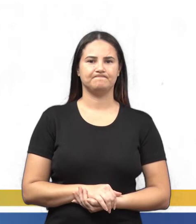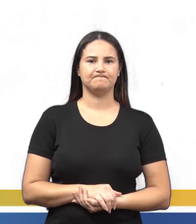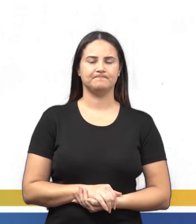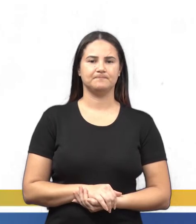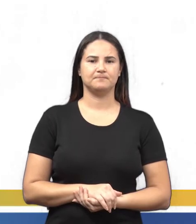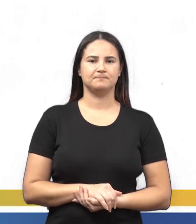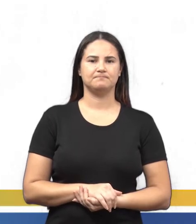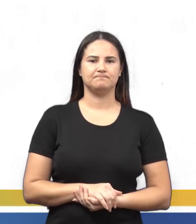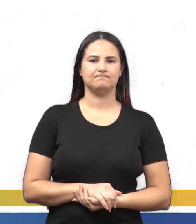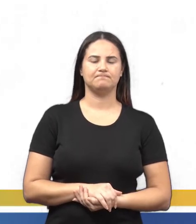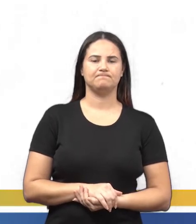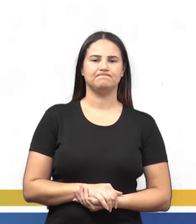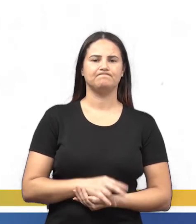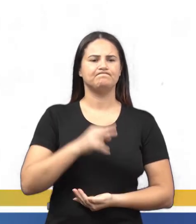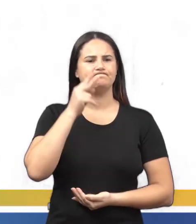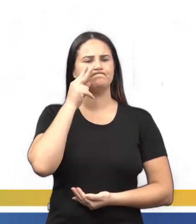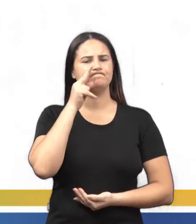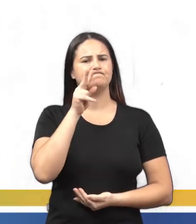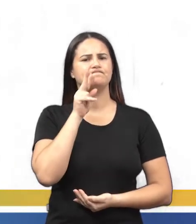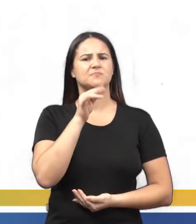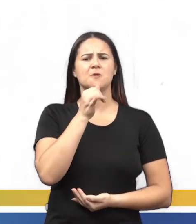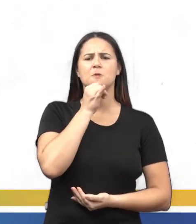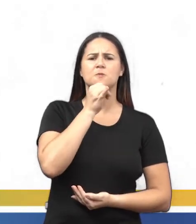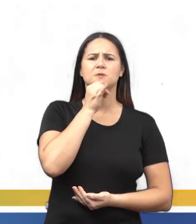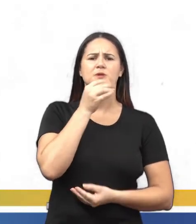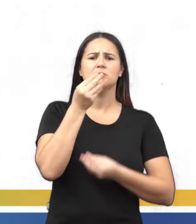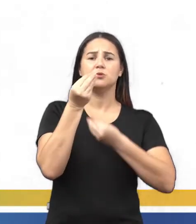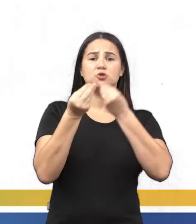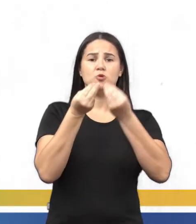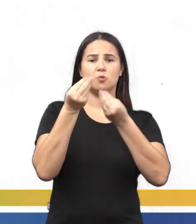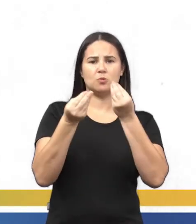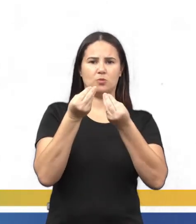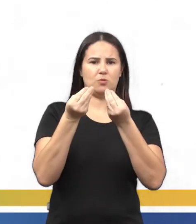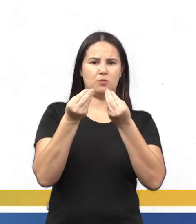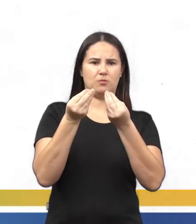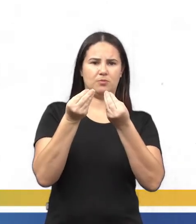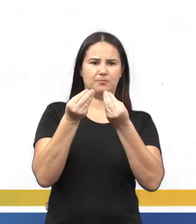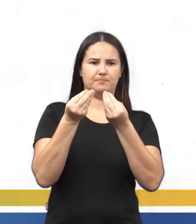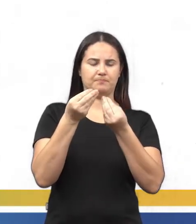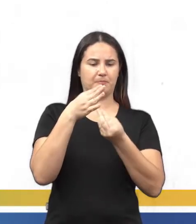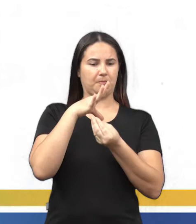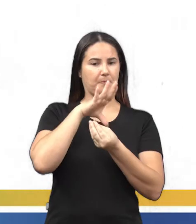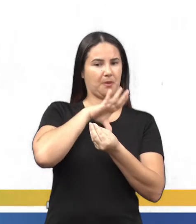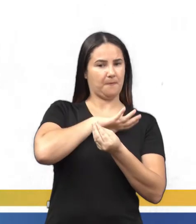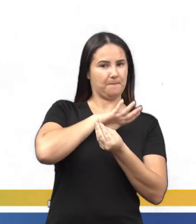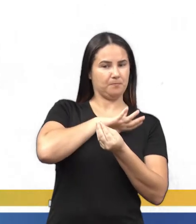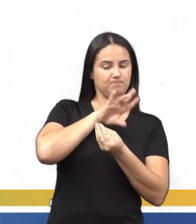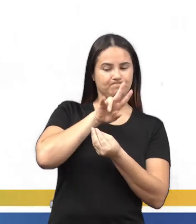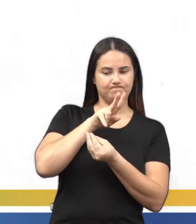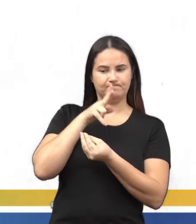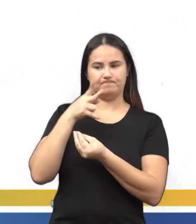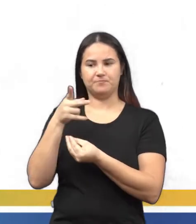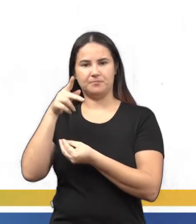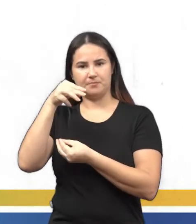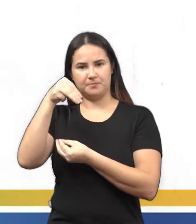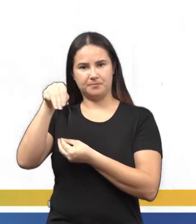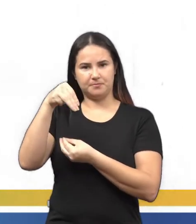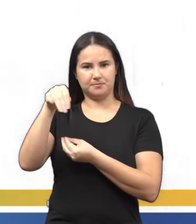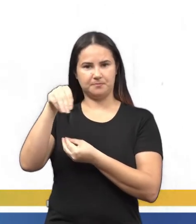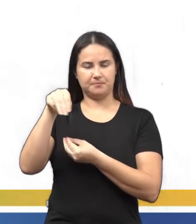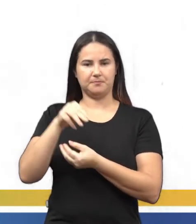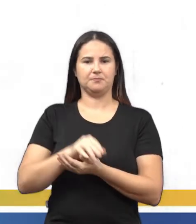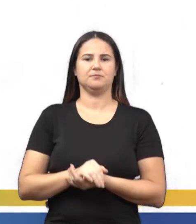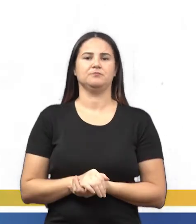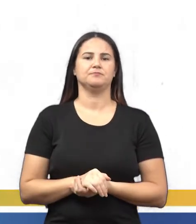vamos ver alguns exemplos de como a gente pode transformar a questão do português para a matemática no exemplo 1.